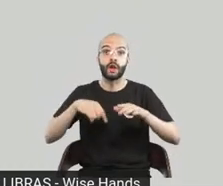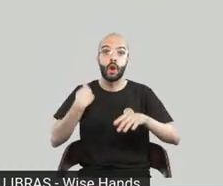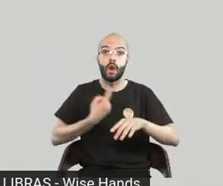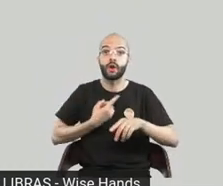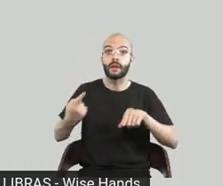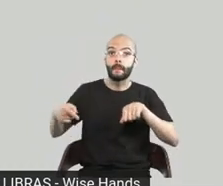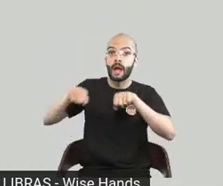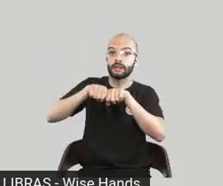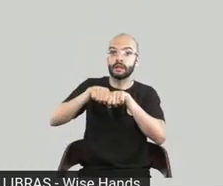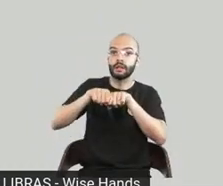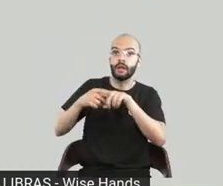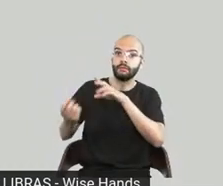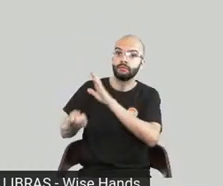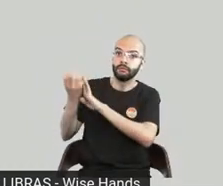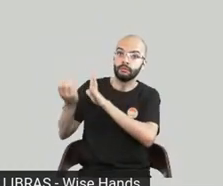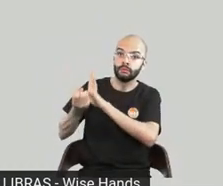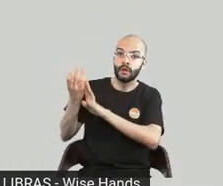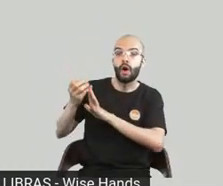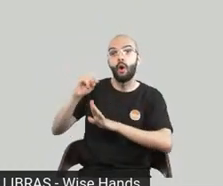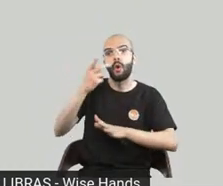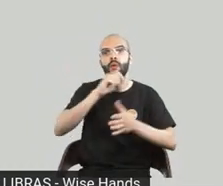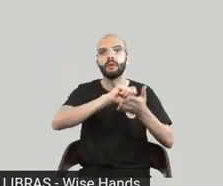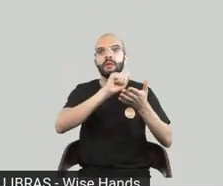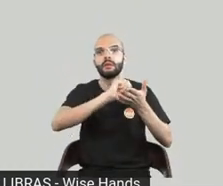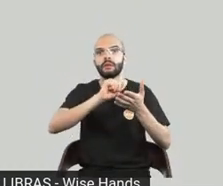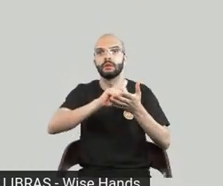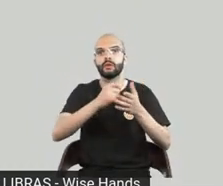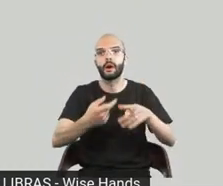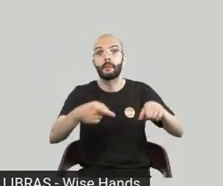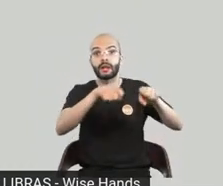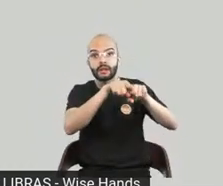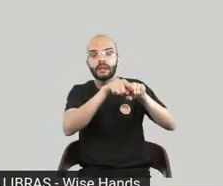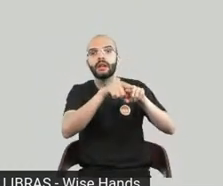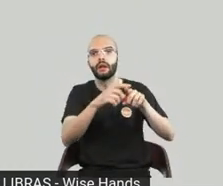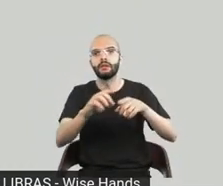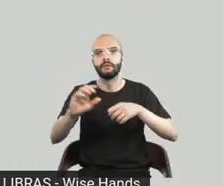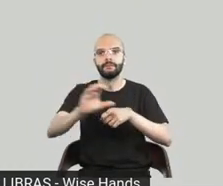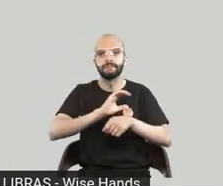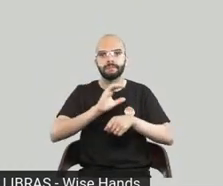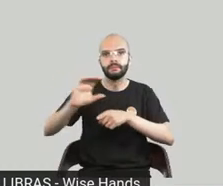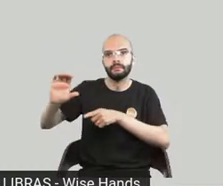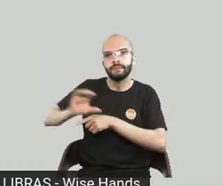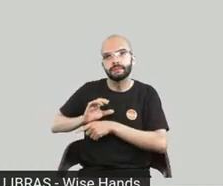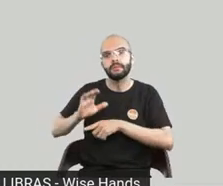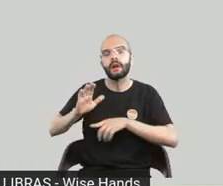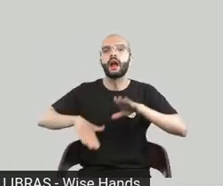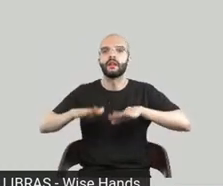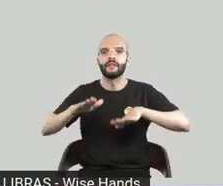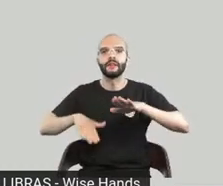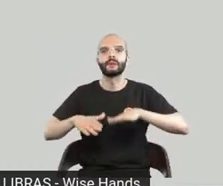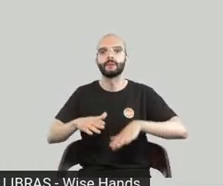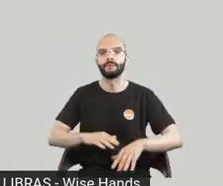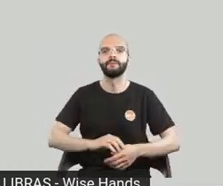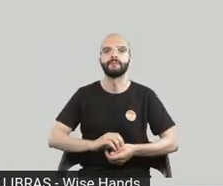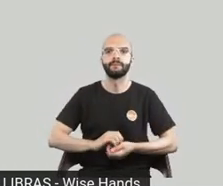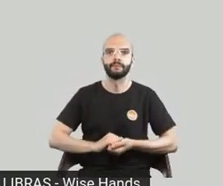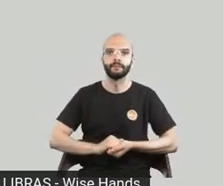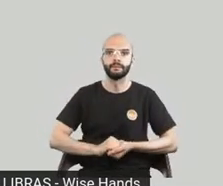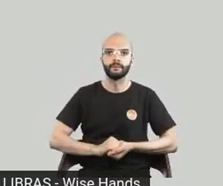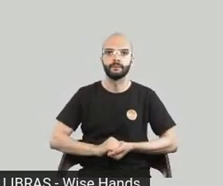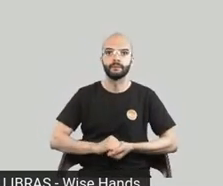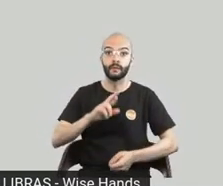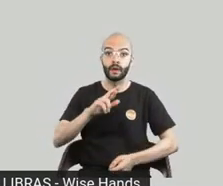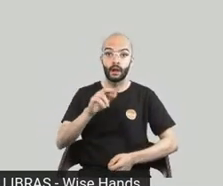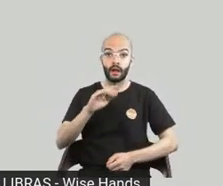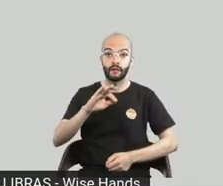e até mesmo do escritor mas o Rafa tem mais alguns detalhes aí de como que é feita a gravação Sim a